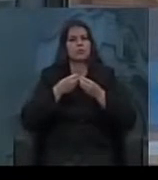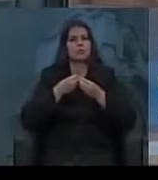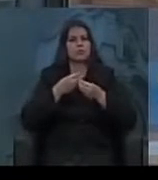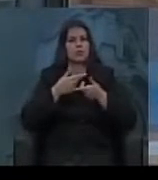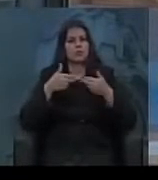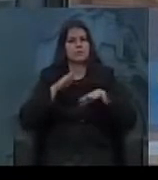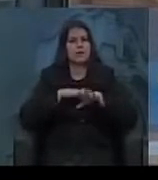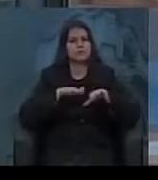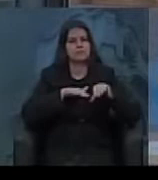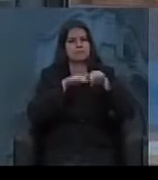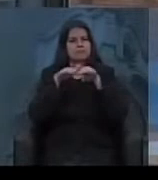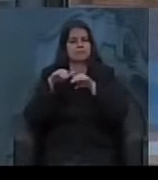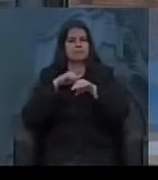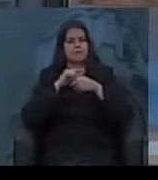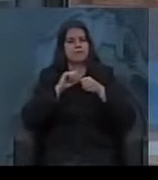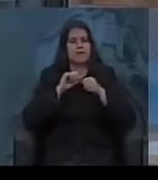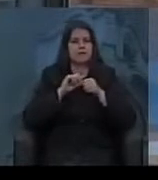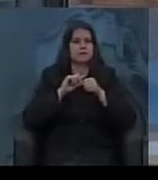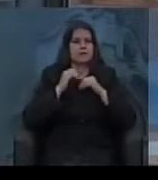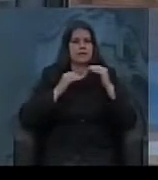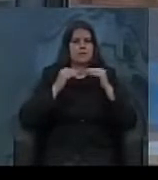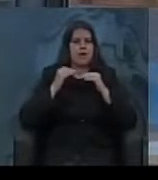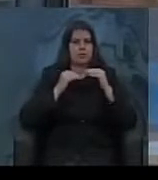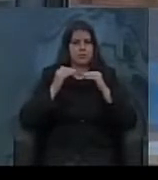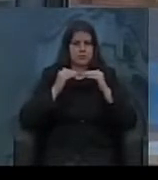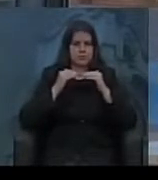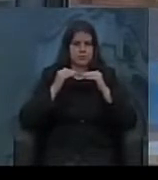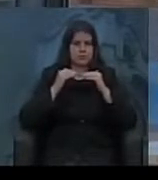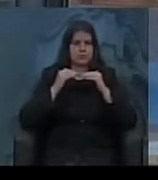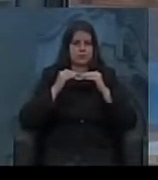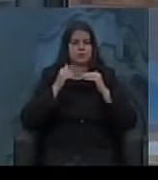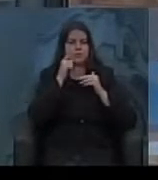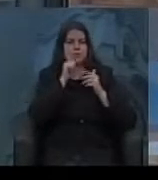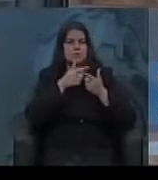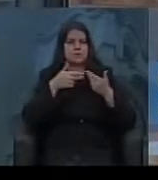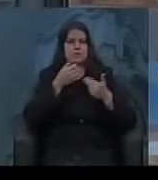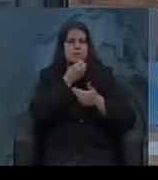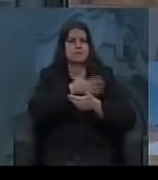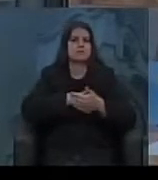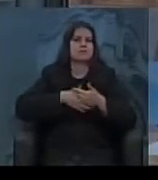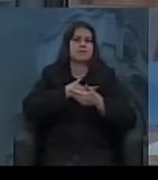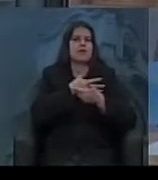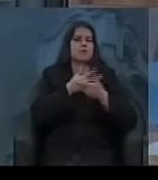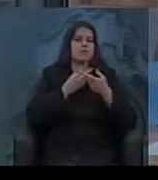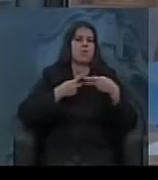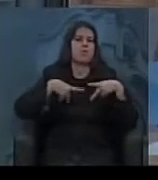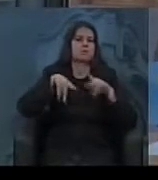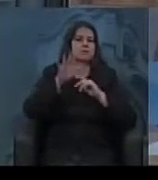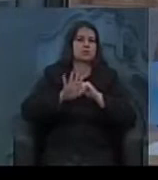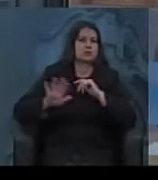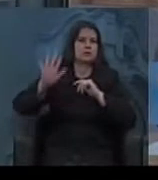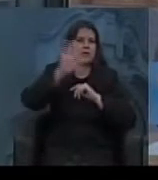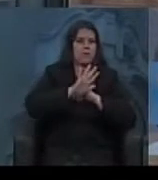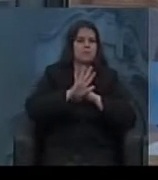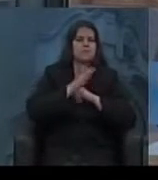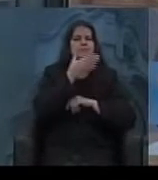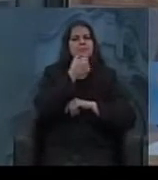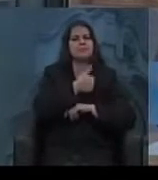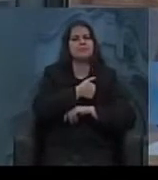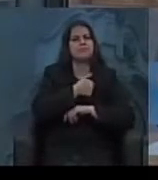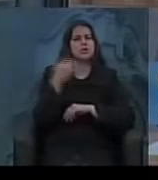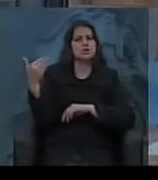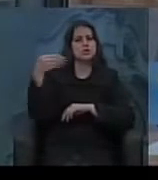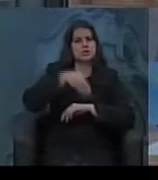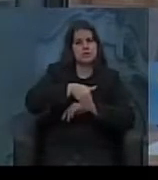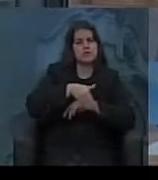mais harmonioso, ou seja, mais equilibrado com o bem-estar geral da população. Então, quando o Vargas chega,